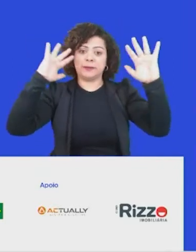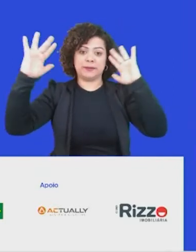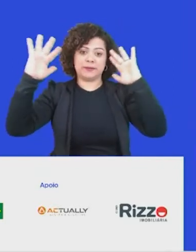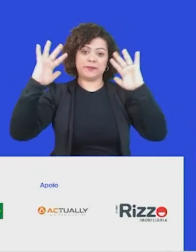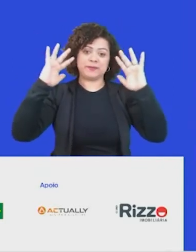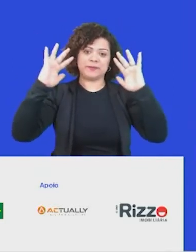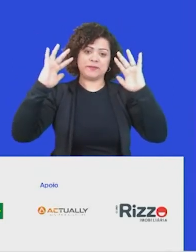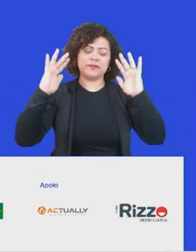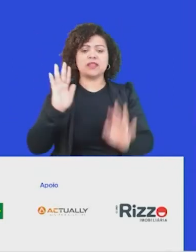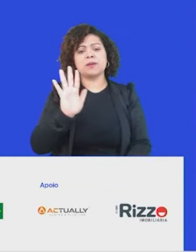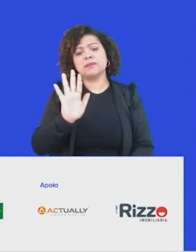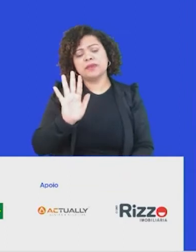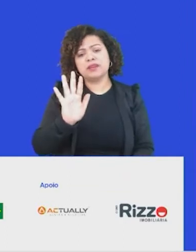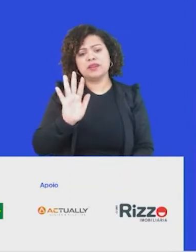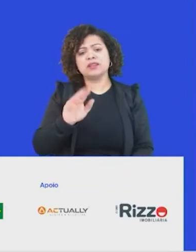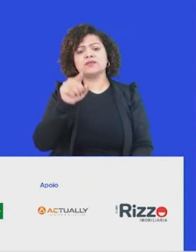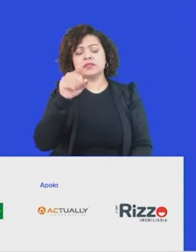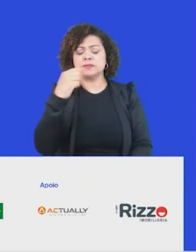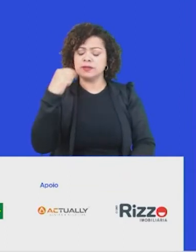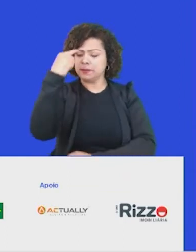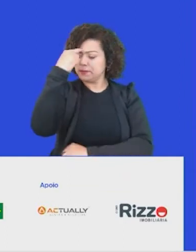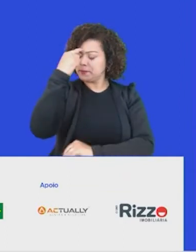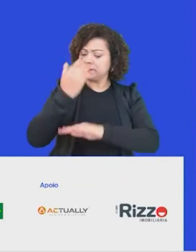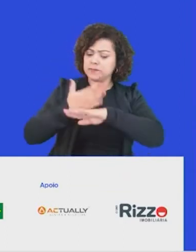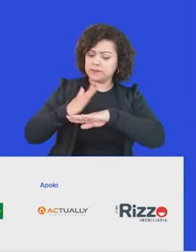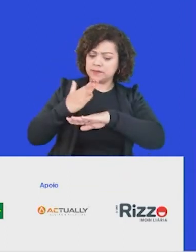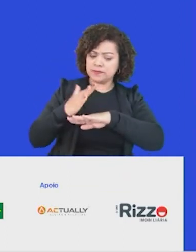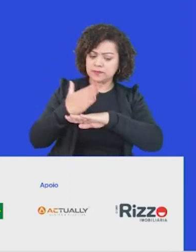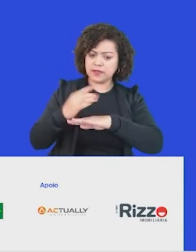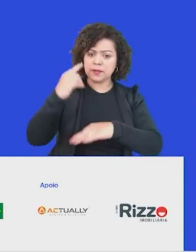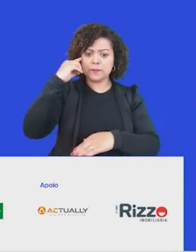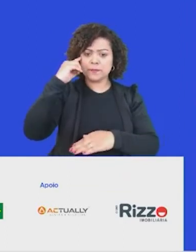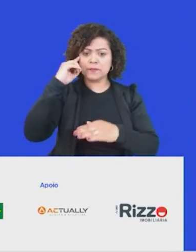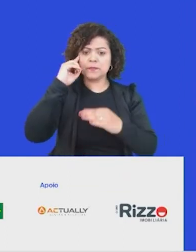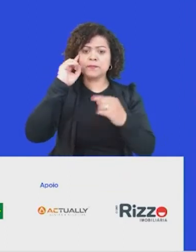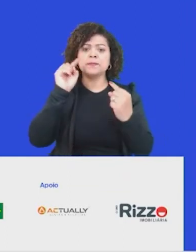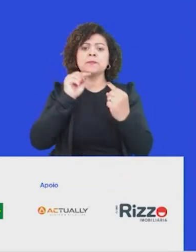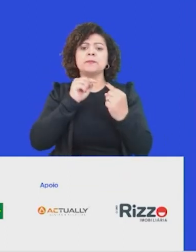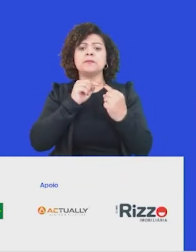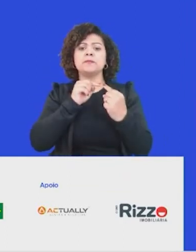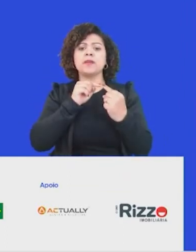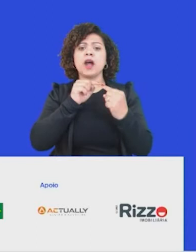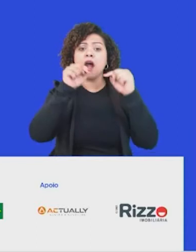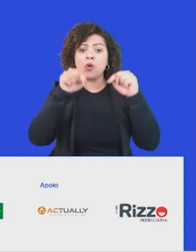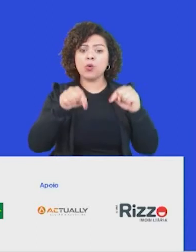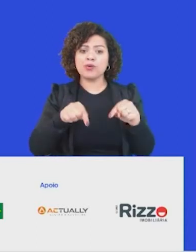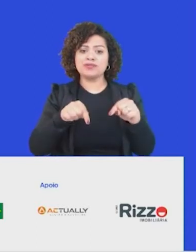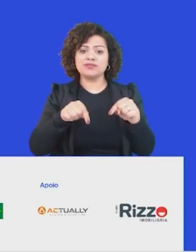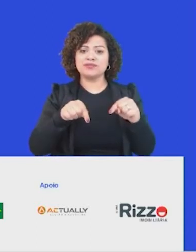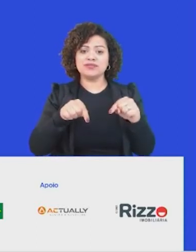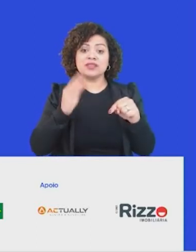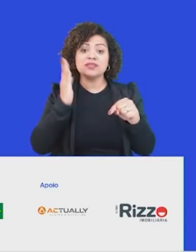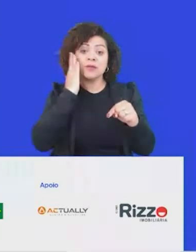Mas, para fazer esse exercício, a gente precisa também se conectar com esse ponto de partida, com esse momento atual, com essa